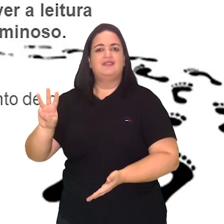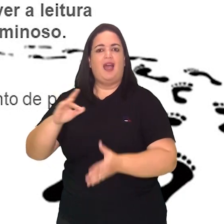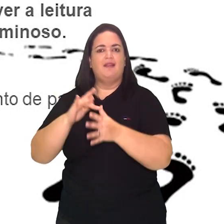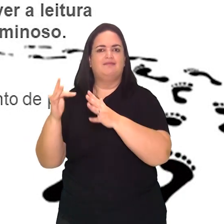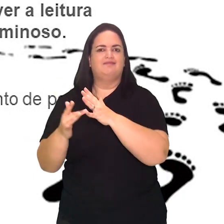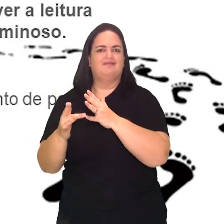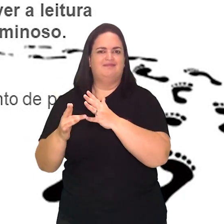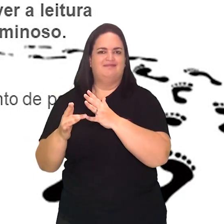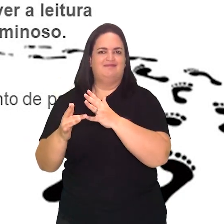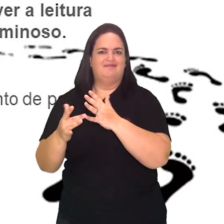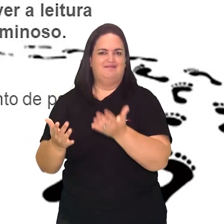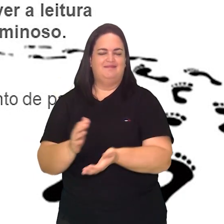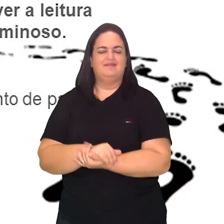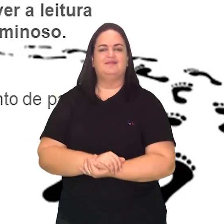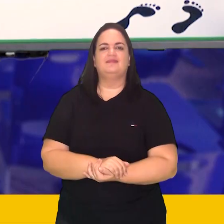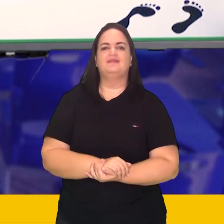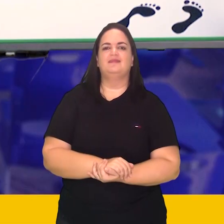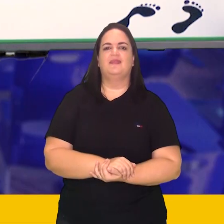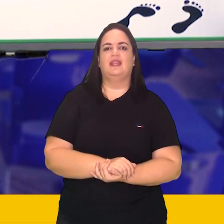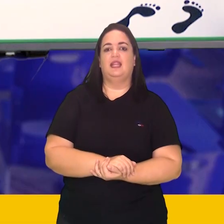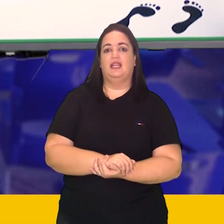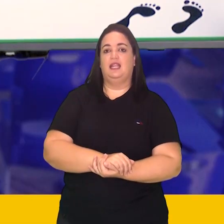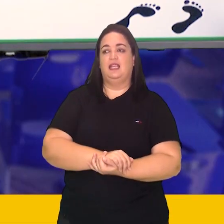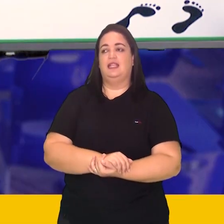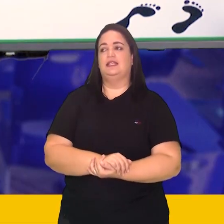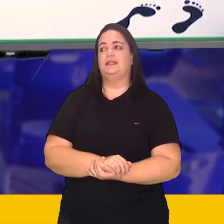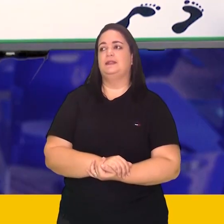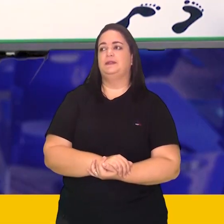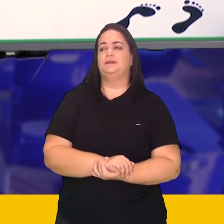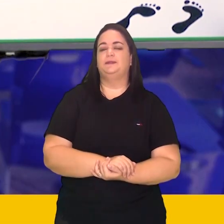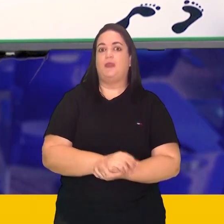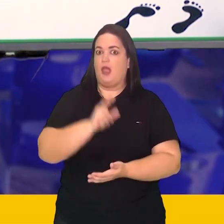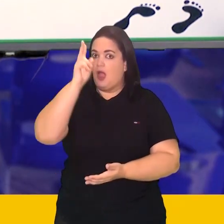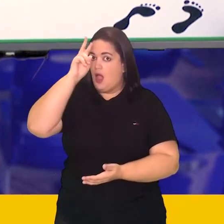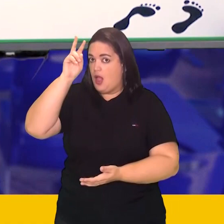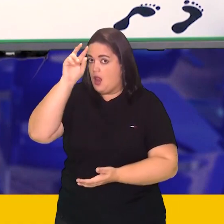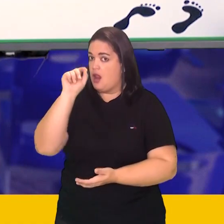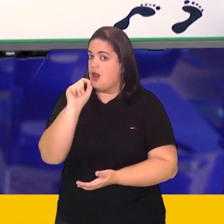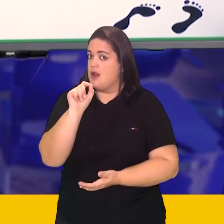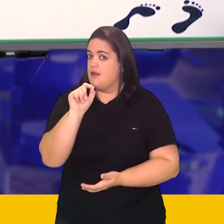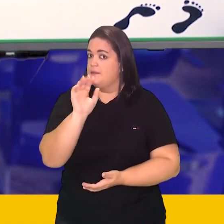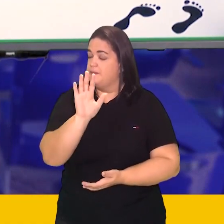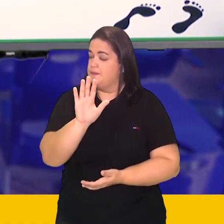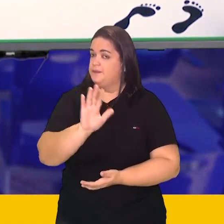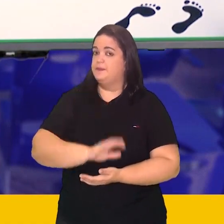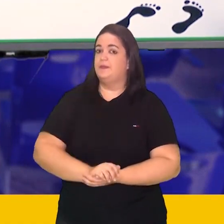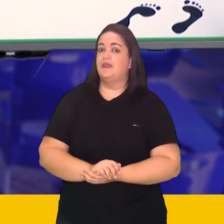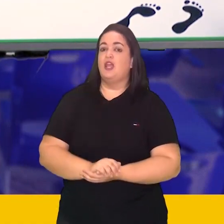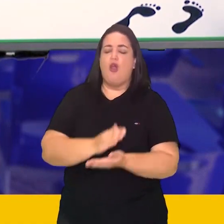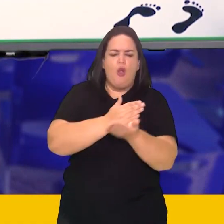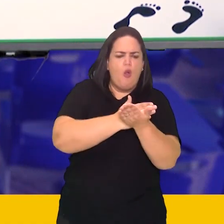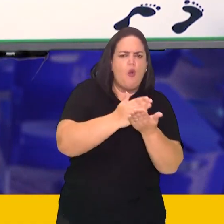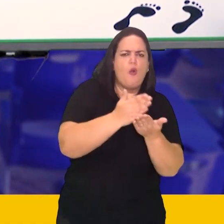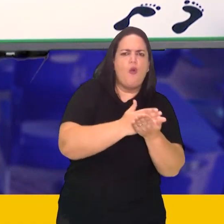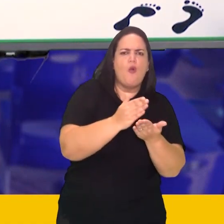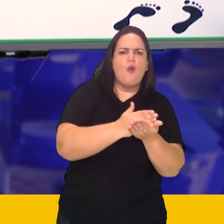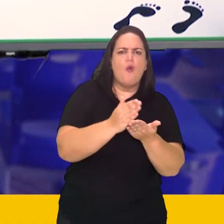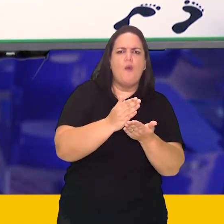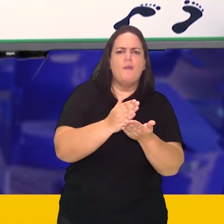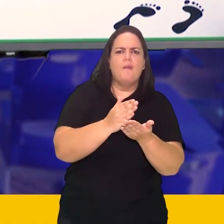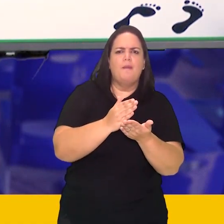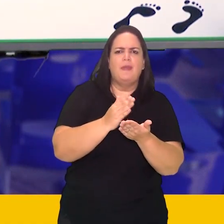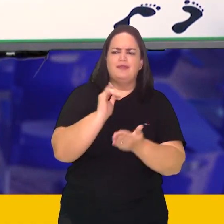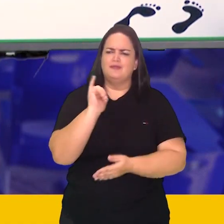Portanto, para amarrar a próxima resposta, lembrem-se, qual é o ponto de partida da narrativa de